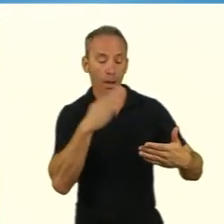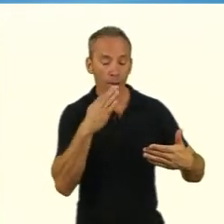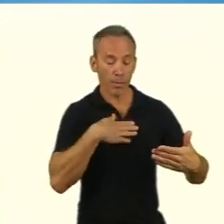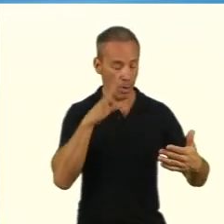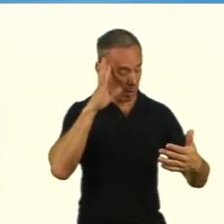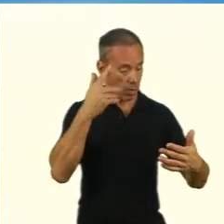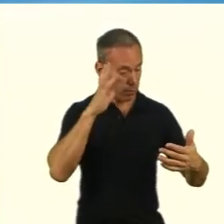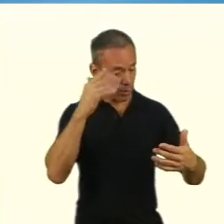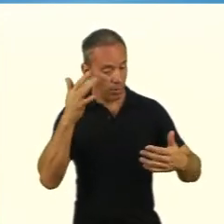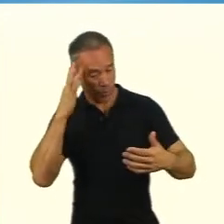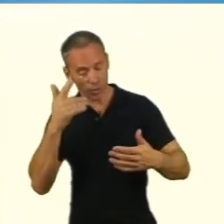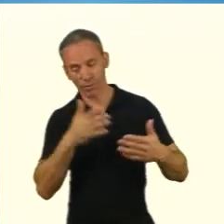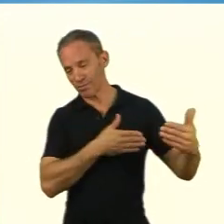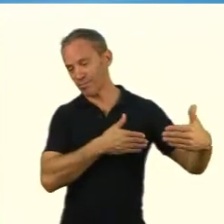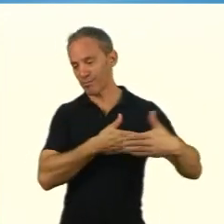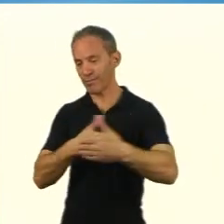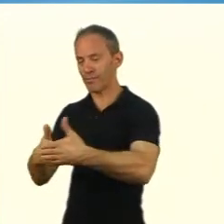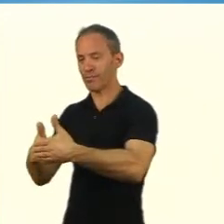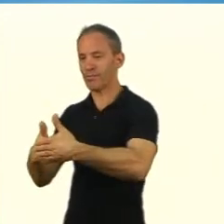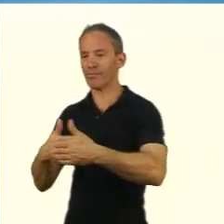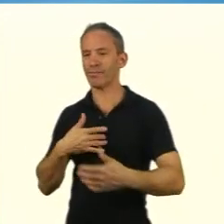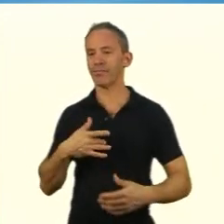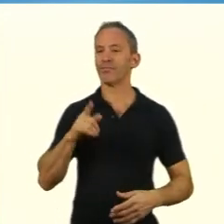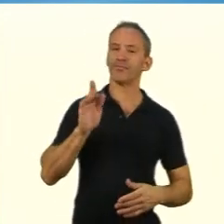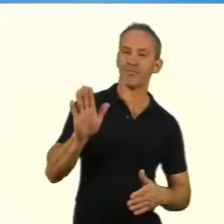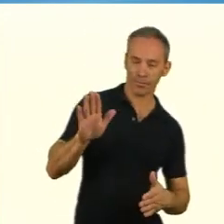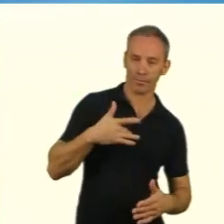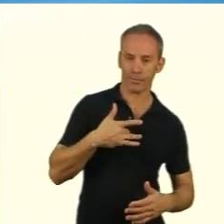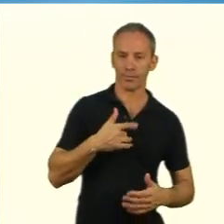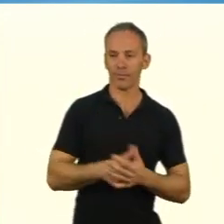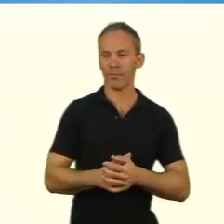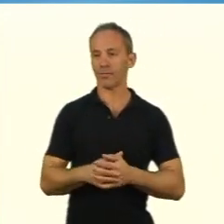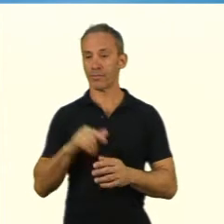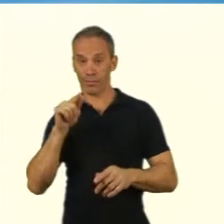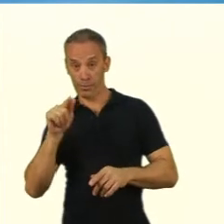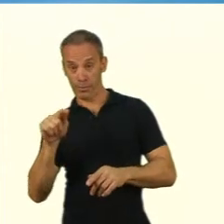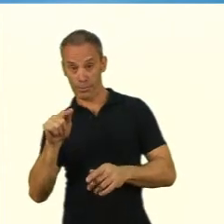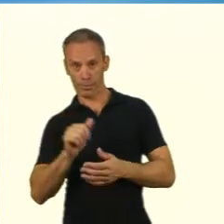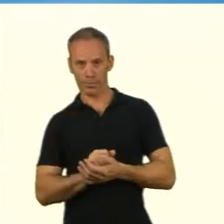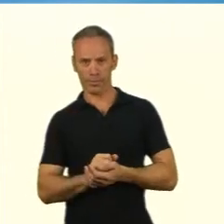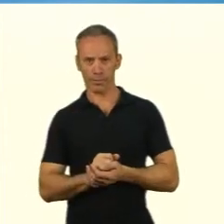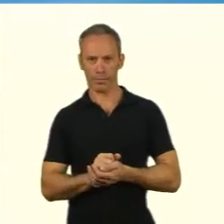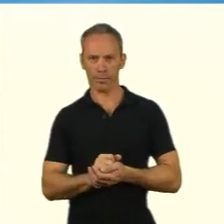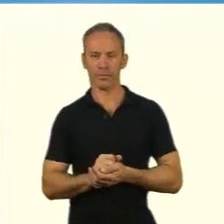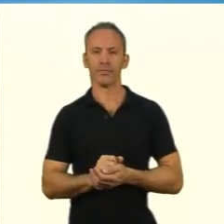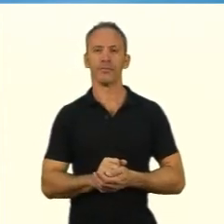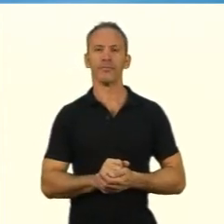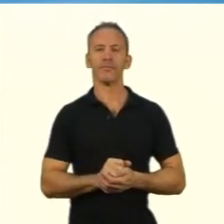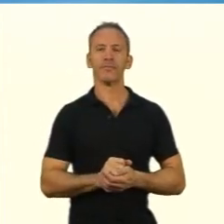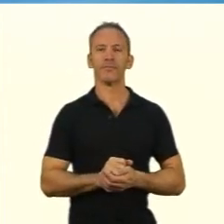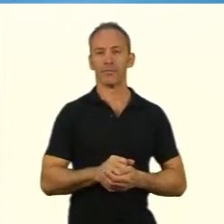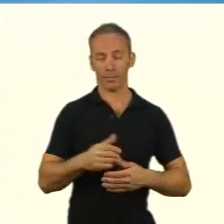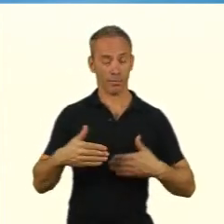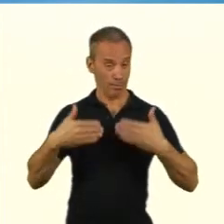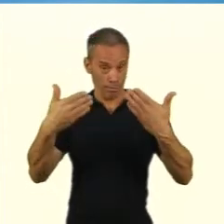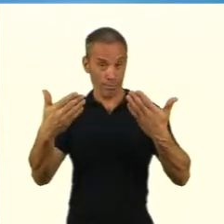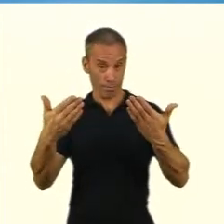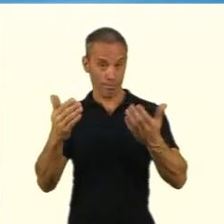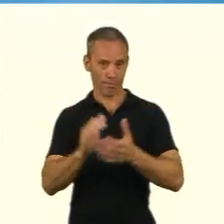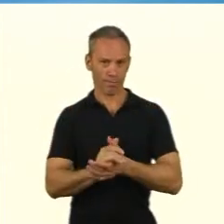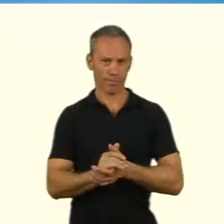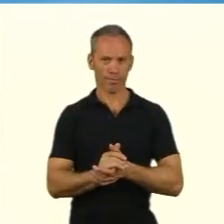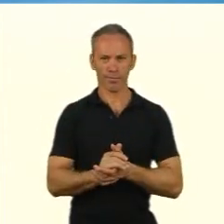são os objetivos gerais são os objetivos mediados aqueles que eu